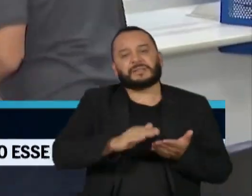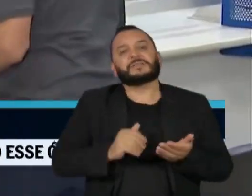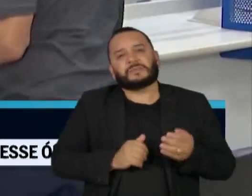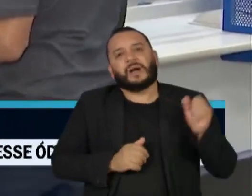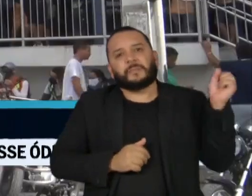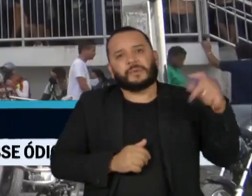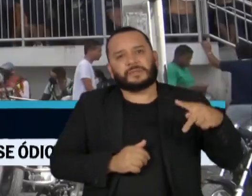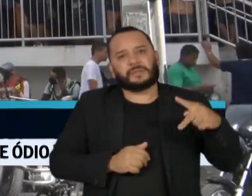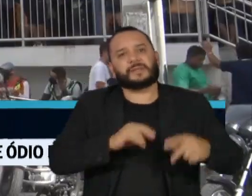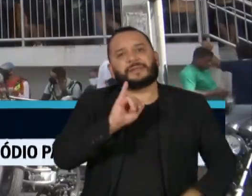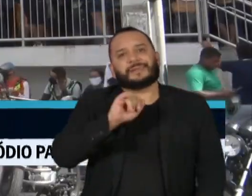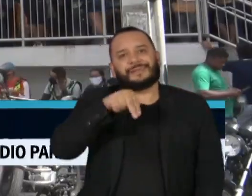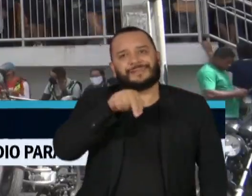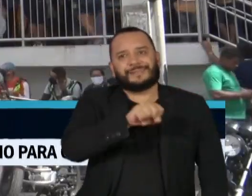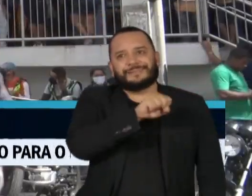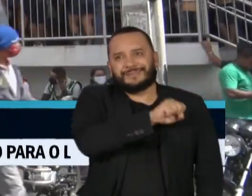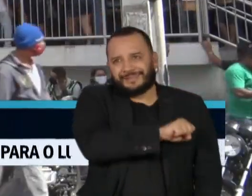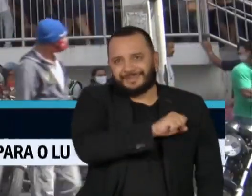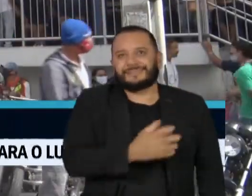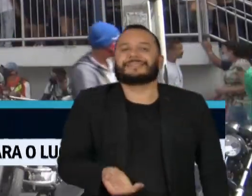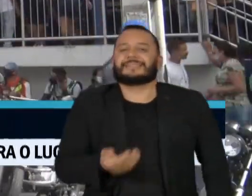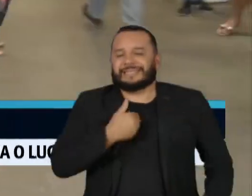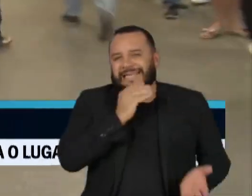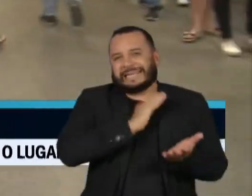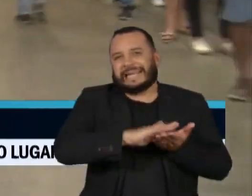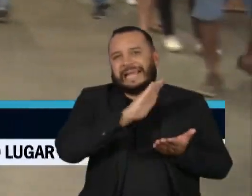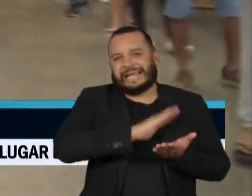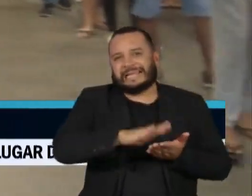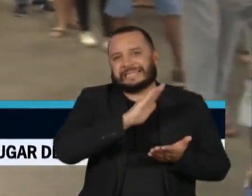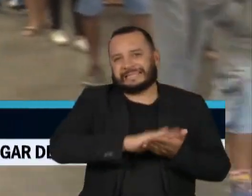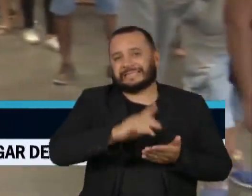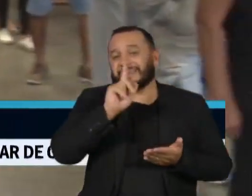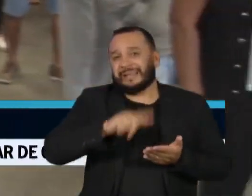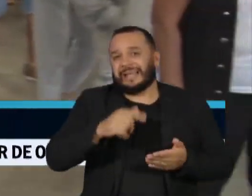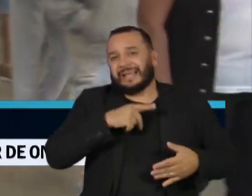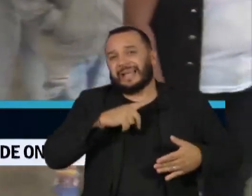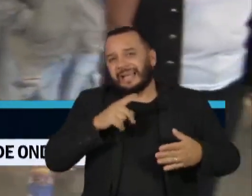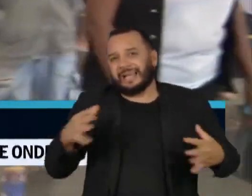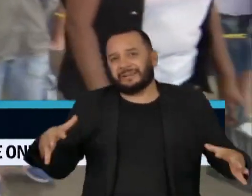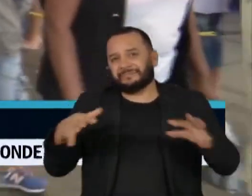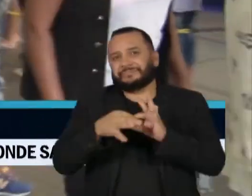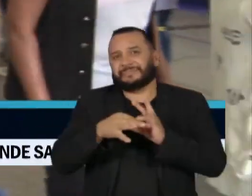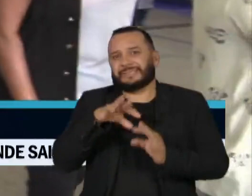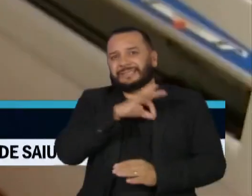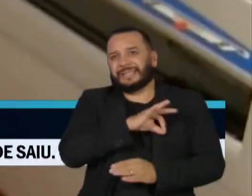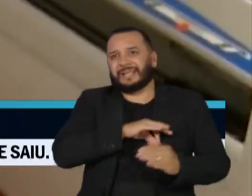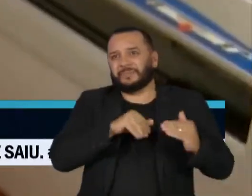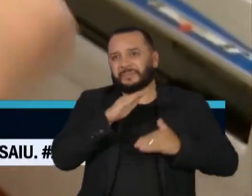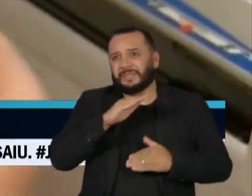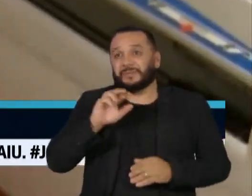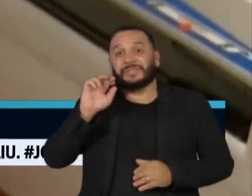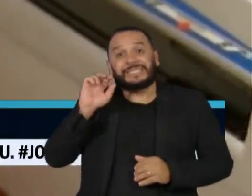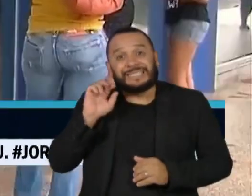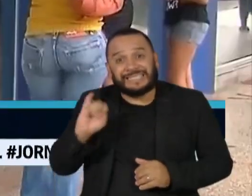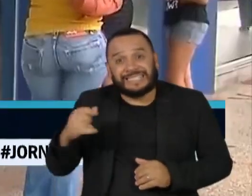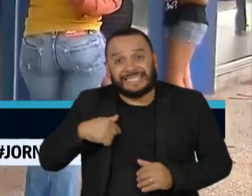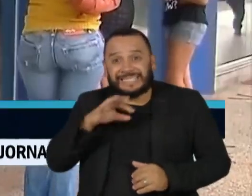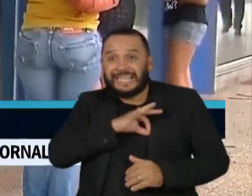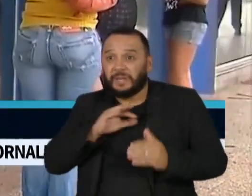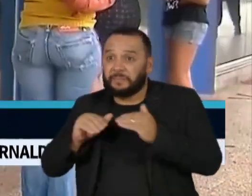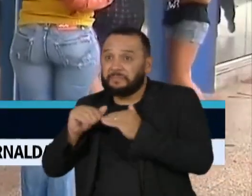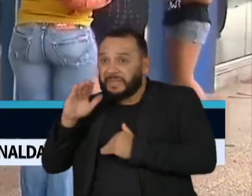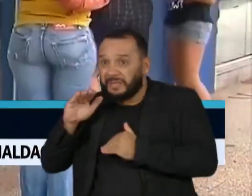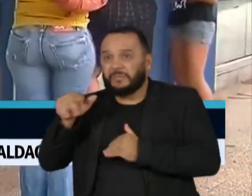do INSS. E essa despesa está atrelada ao salário mínimo. Se o piso subir, o buraco fica